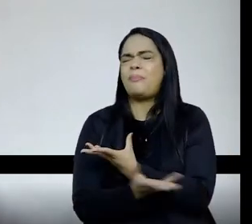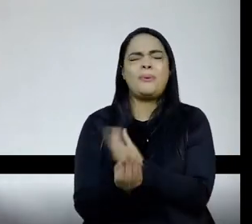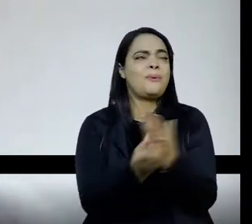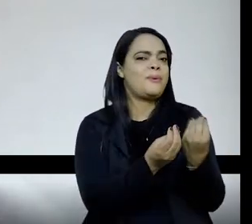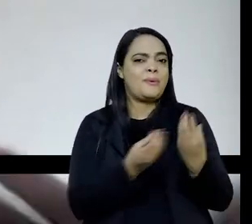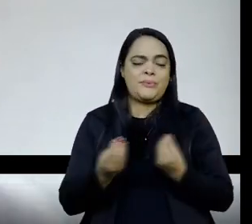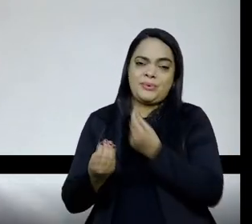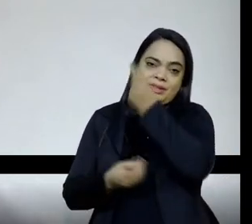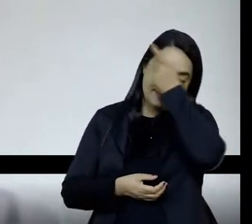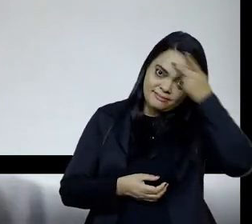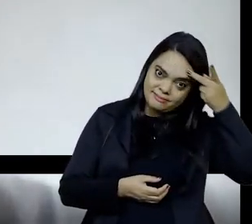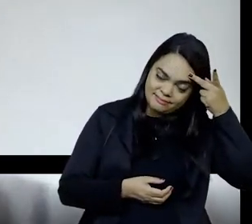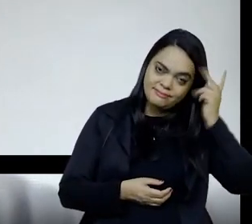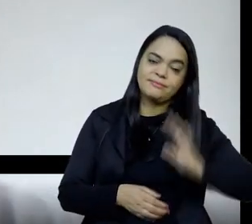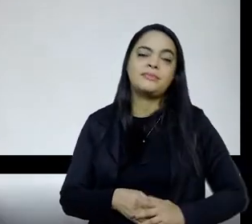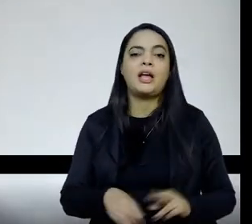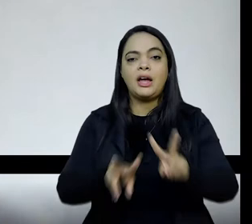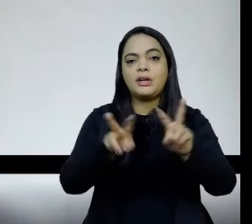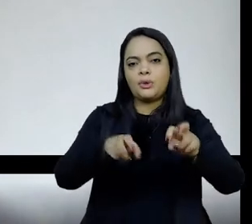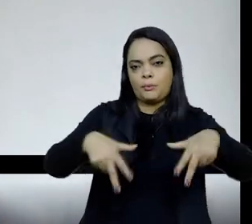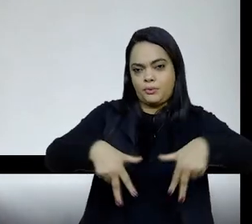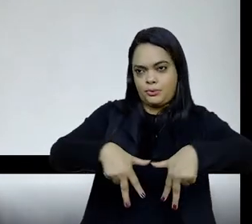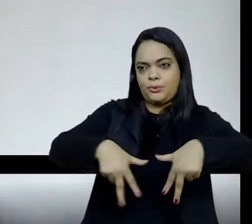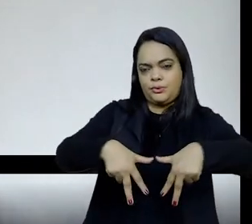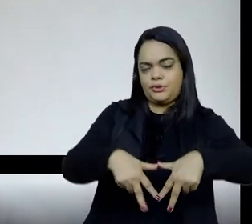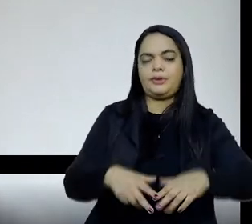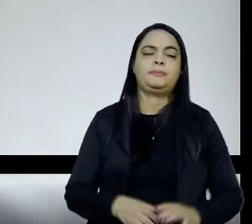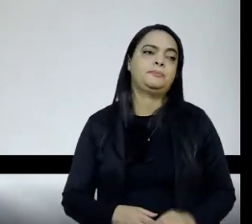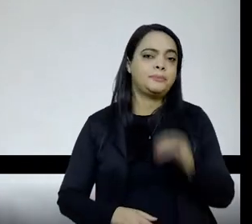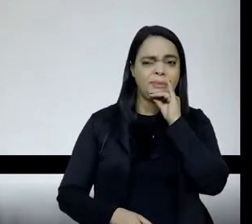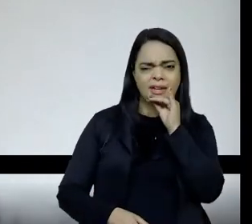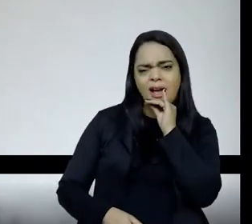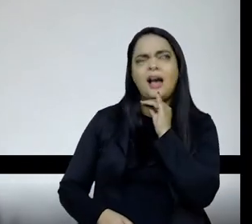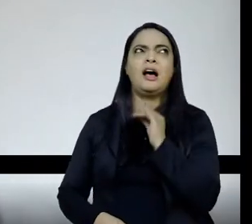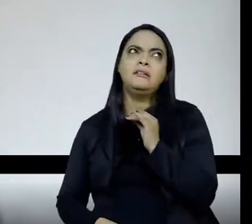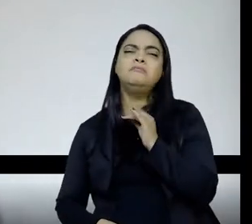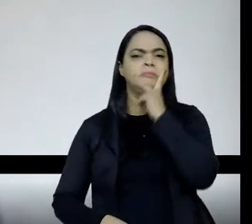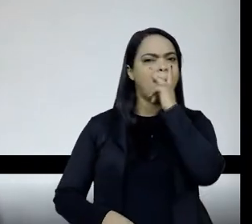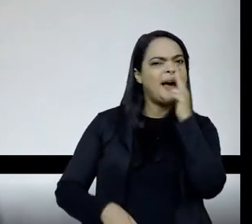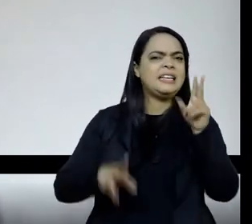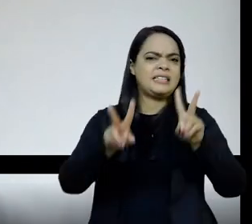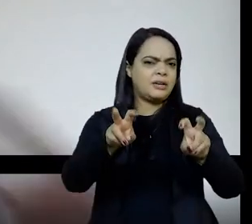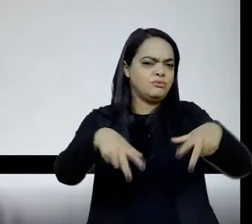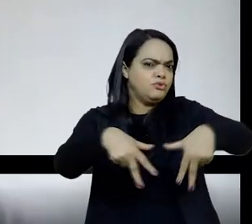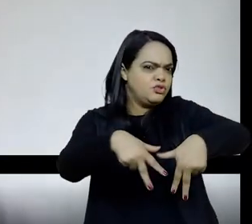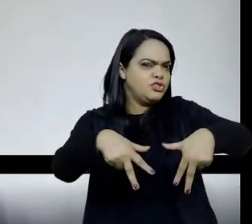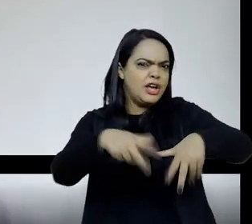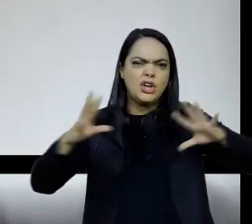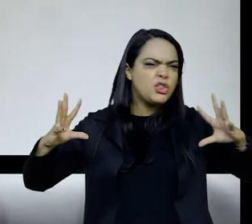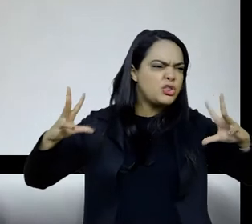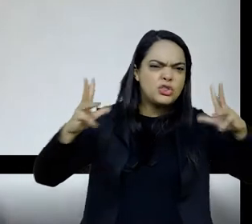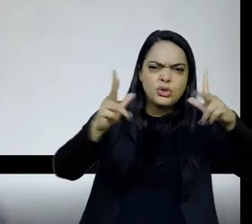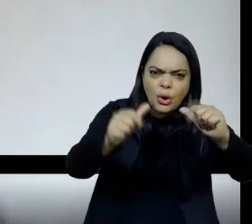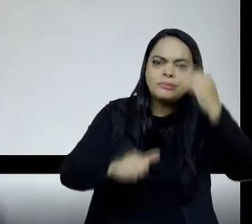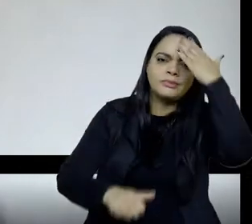pessoas. Então, voltando à questão de gênero, ainda que a gente ache que isso, por exemplo, é um lugar comum entre nós, eu acho que